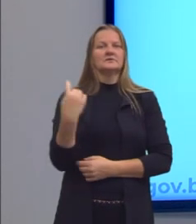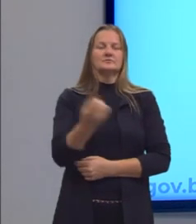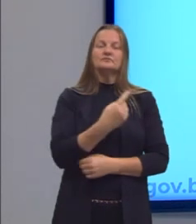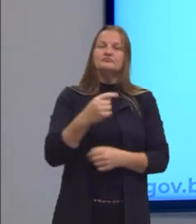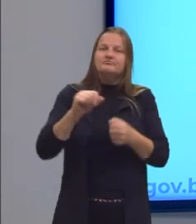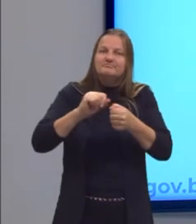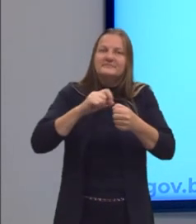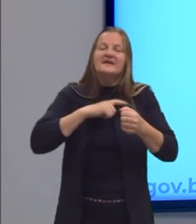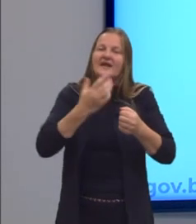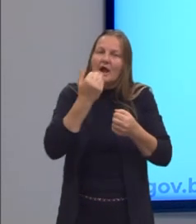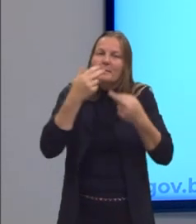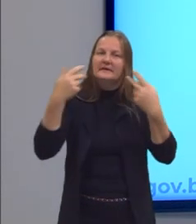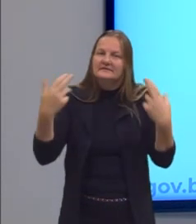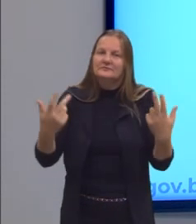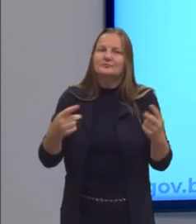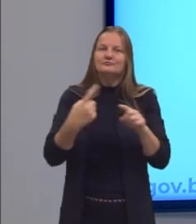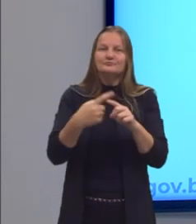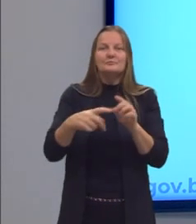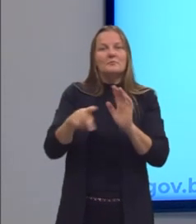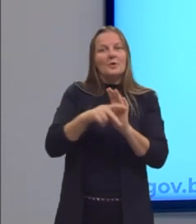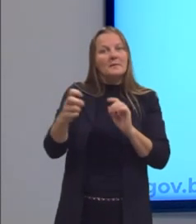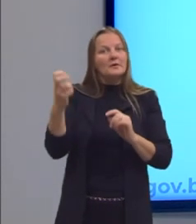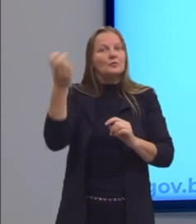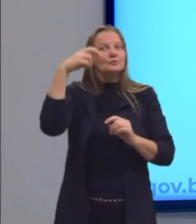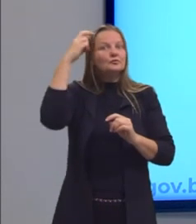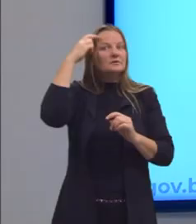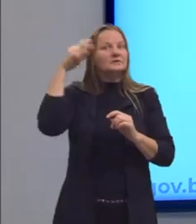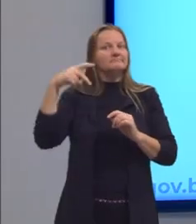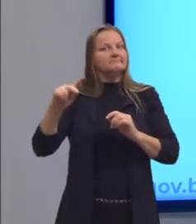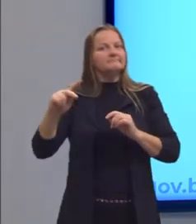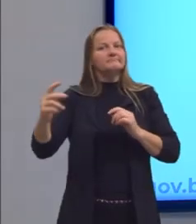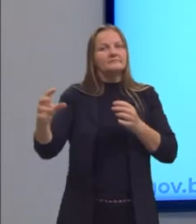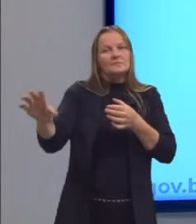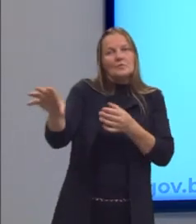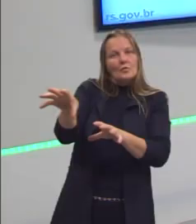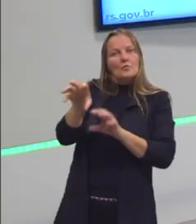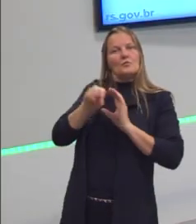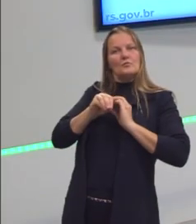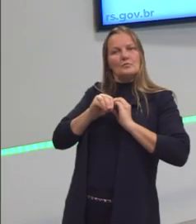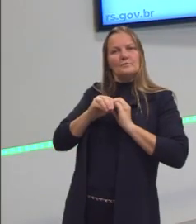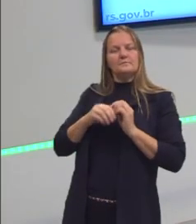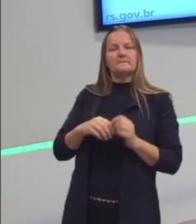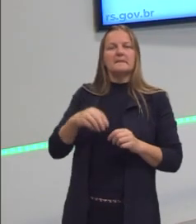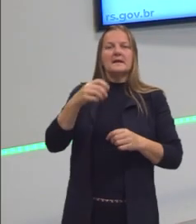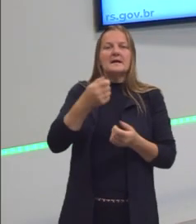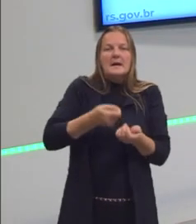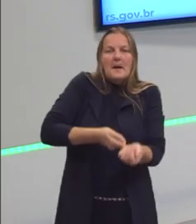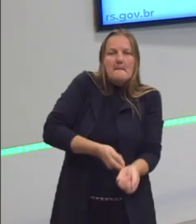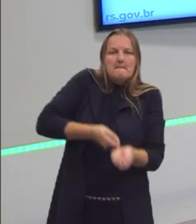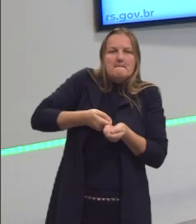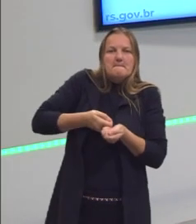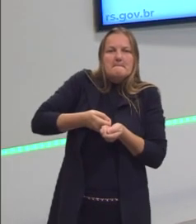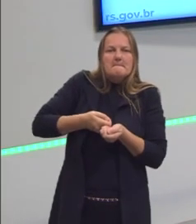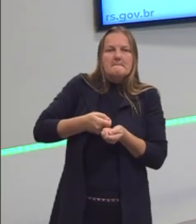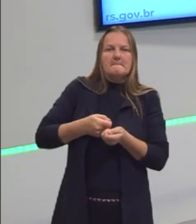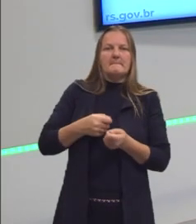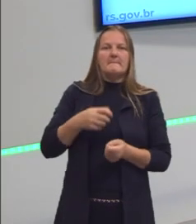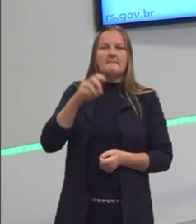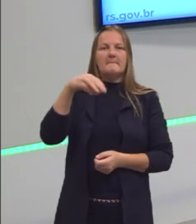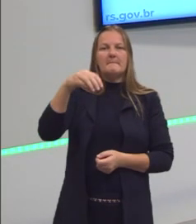parte da nossa alimentação, da nossa cultura. A gente vai falar um pouquinho ali da mandioca e a gente,